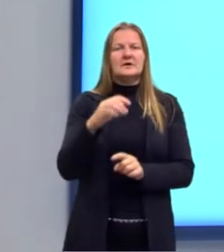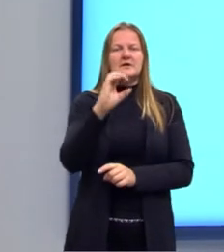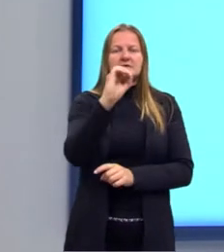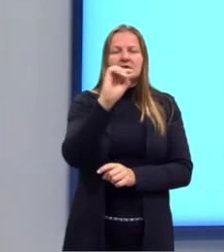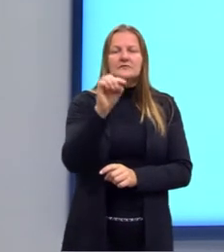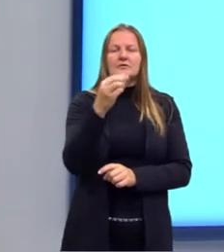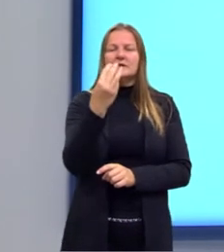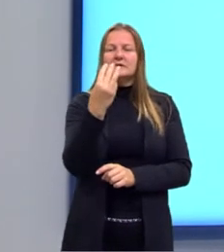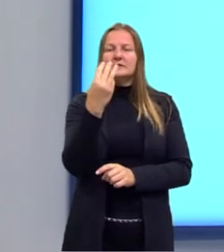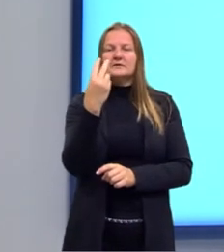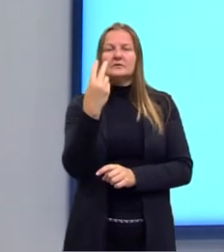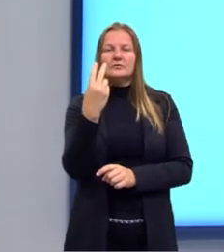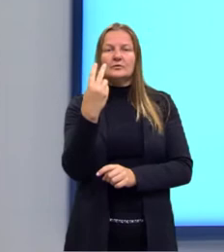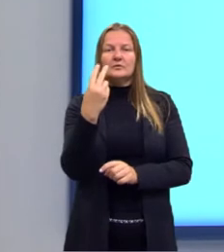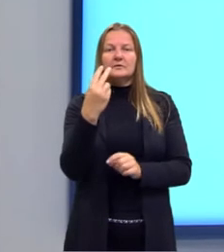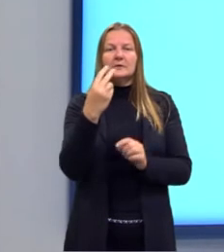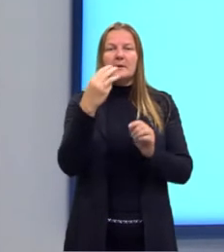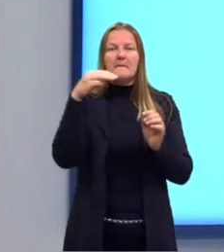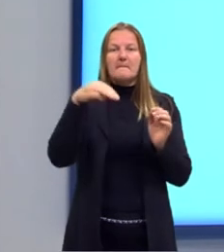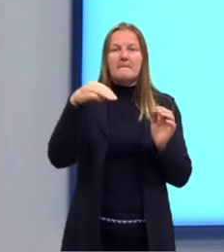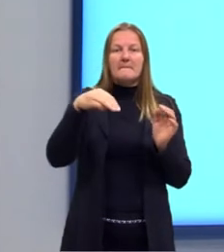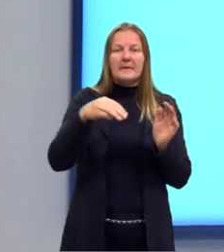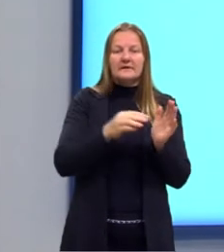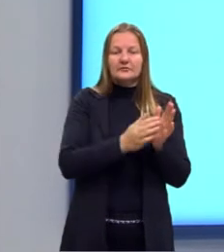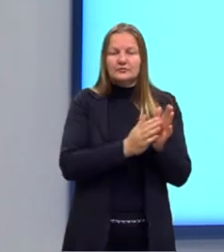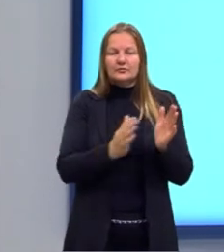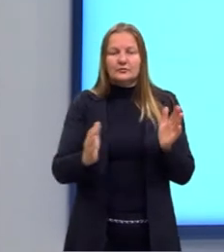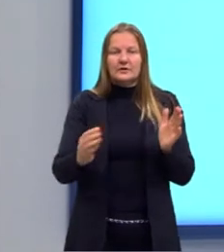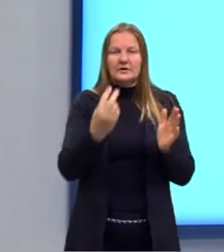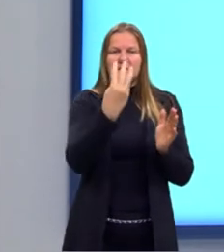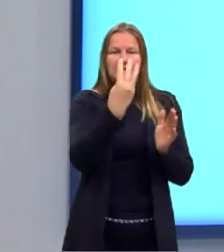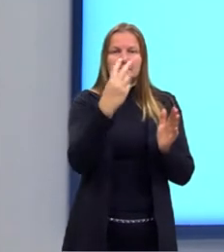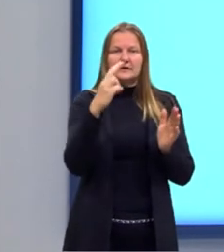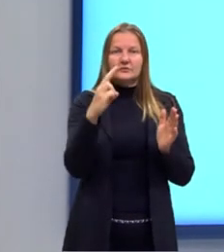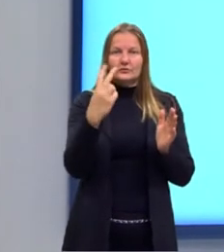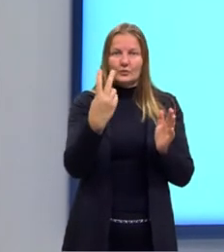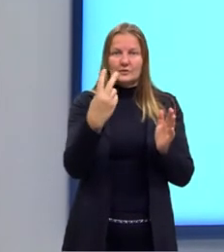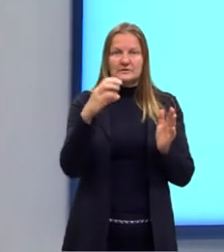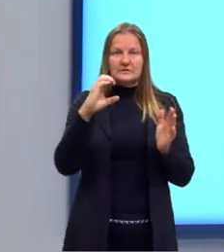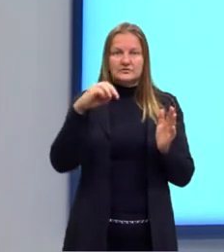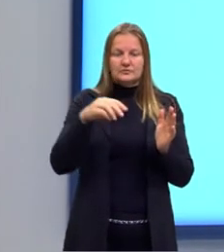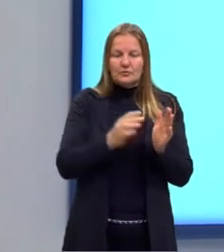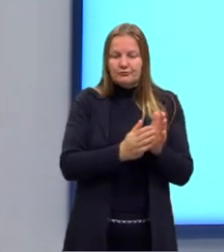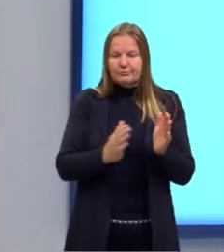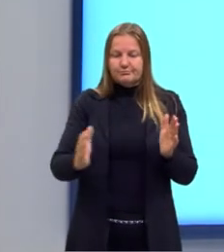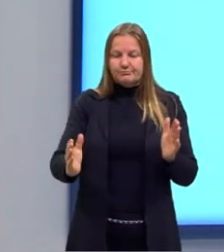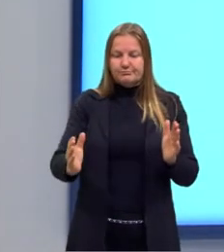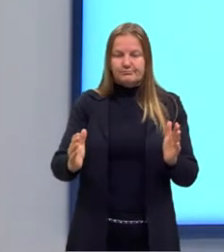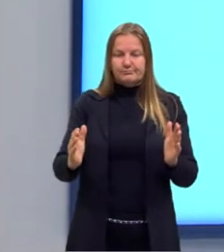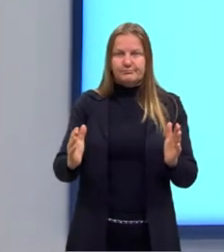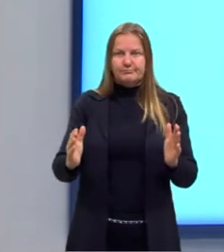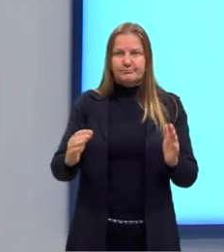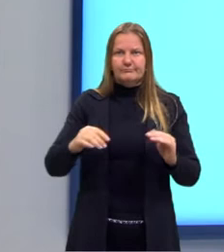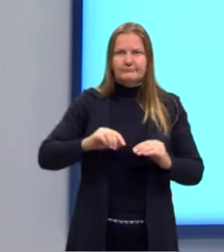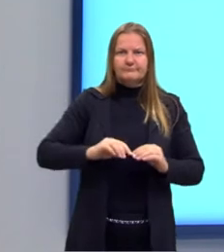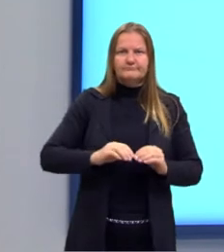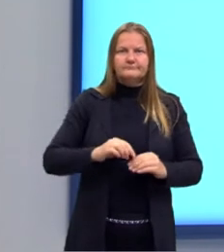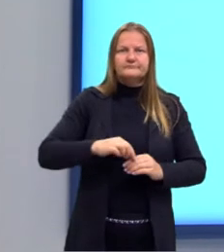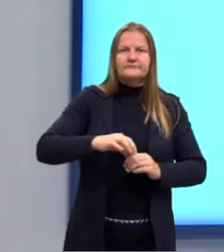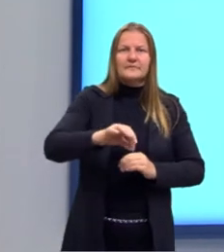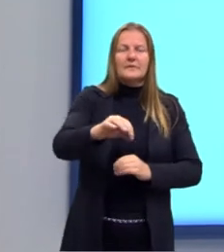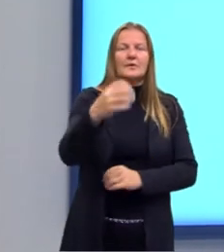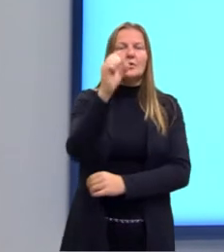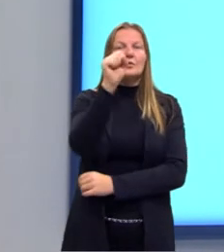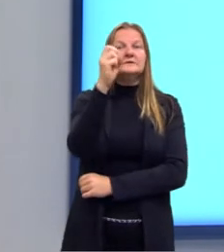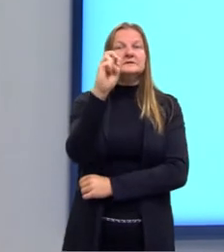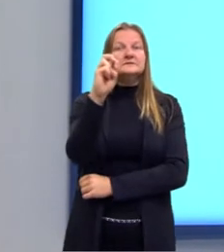,32 metros de largura, ou então 32 centímetros. No papiro contém 85